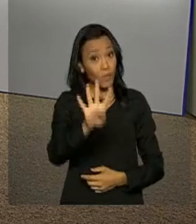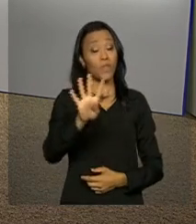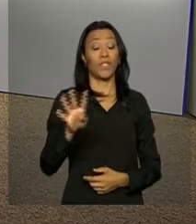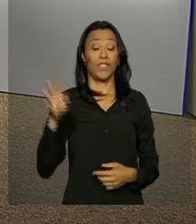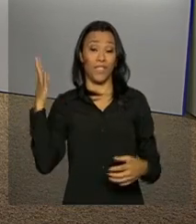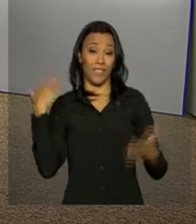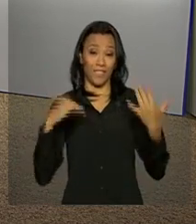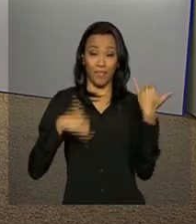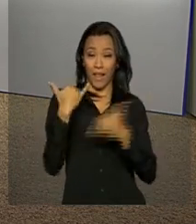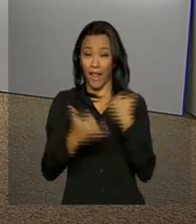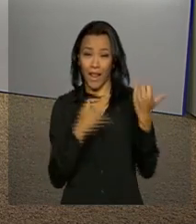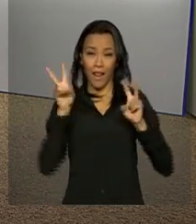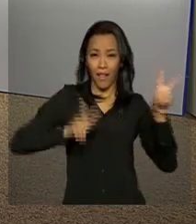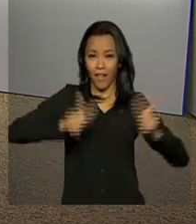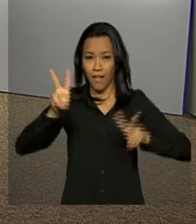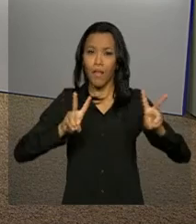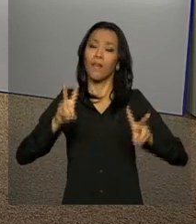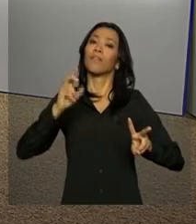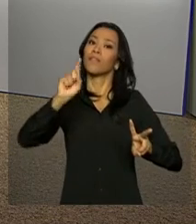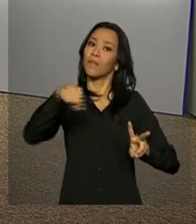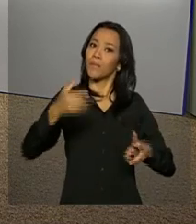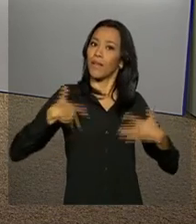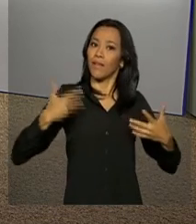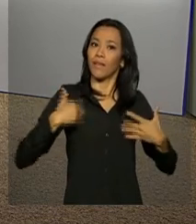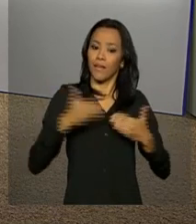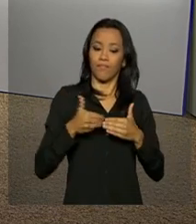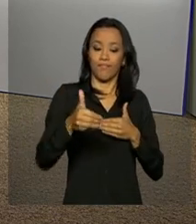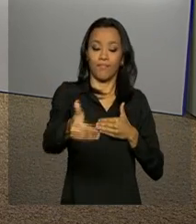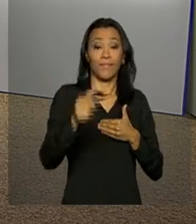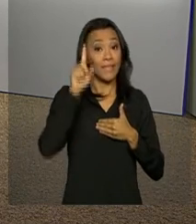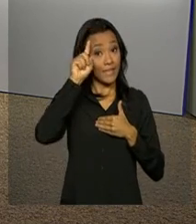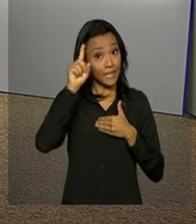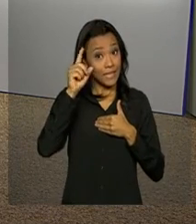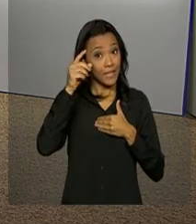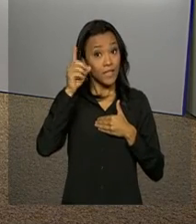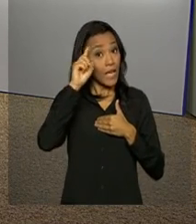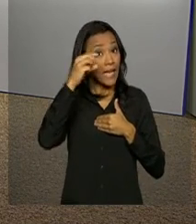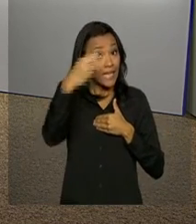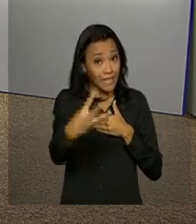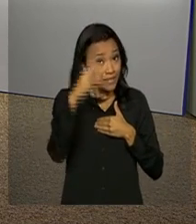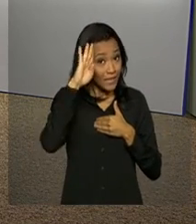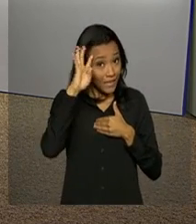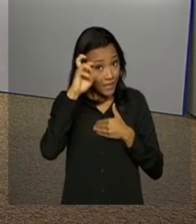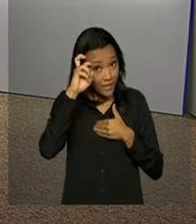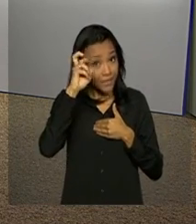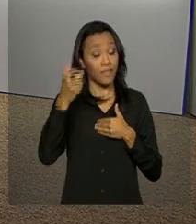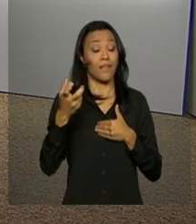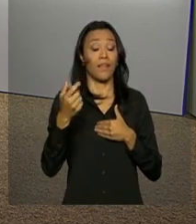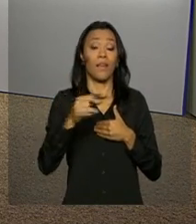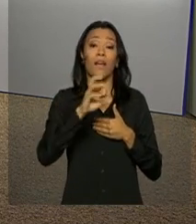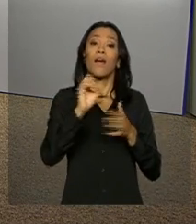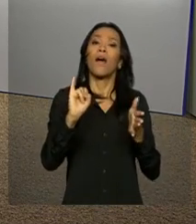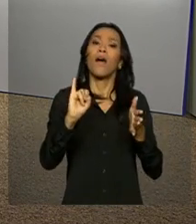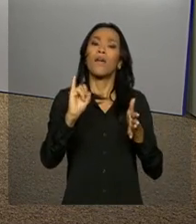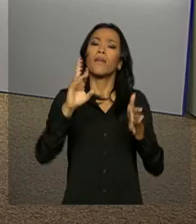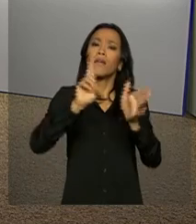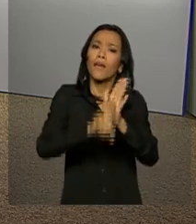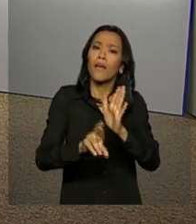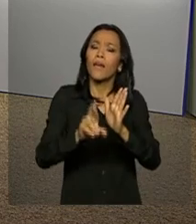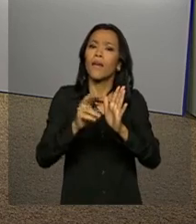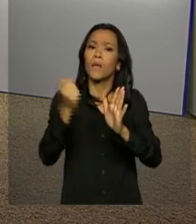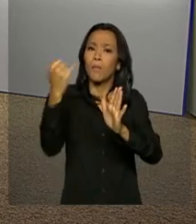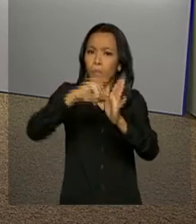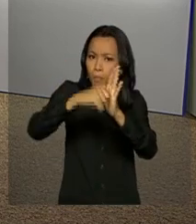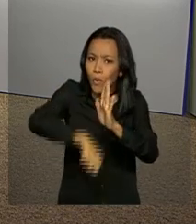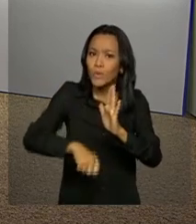brasileiros terão outro motivo para se alegrar. Na próxima quinta-feira, a Receita Federal abre a consulta para a pesquisa de restituições e